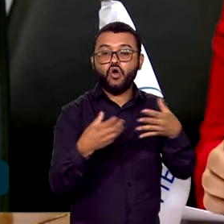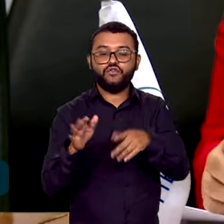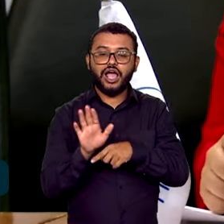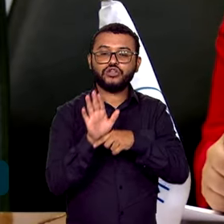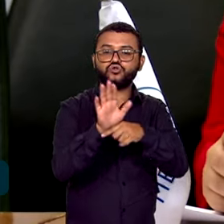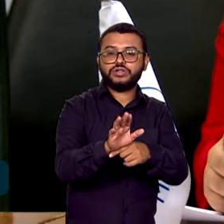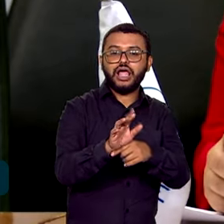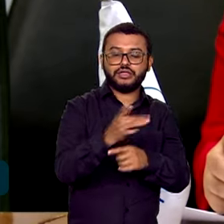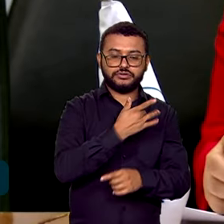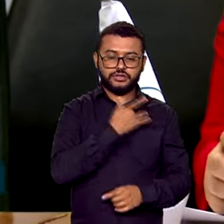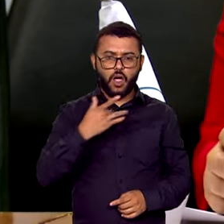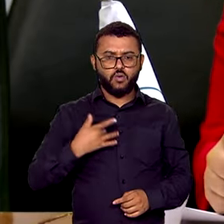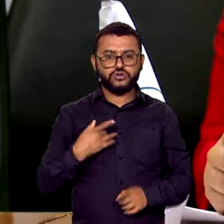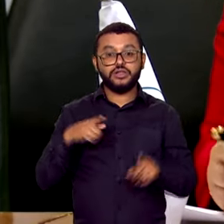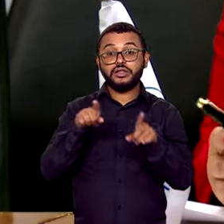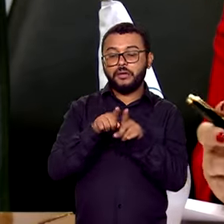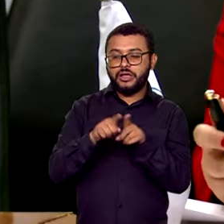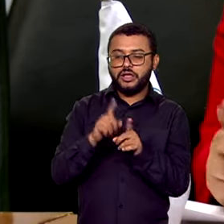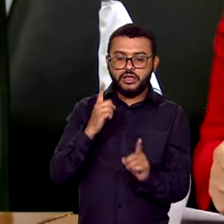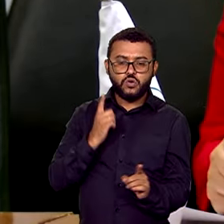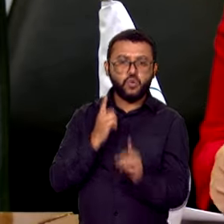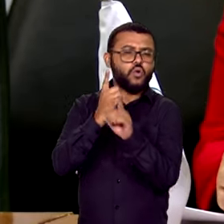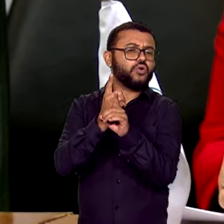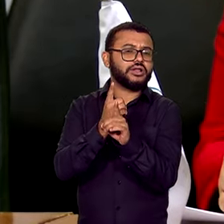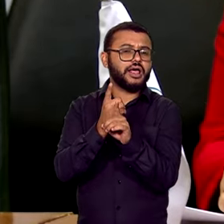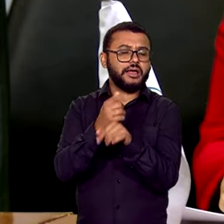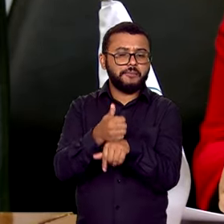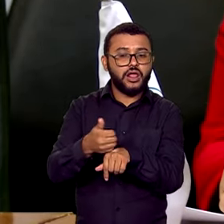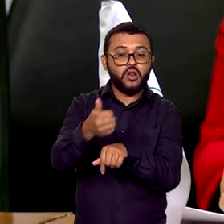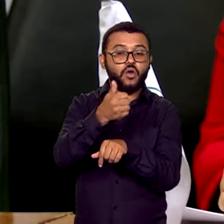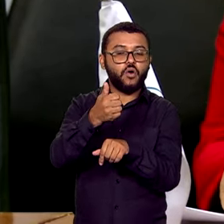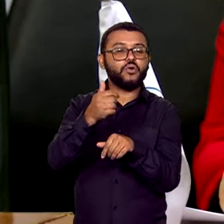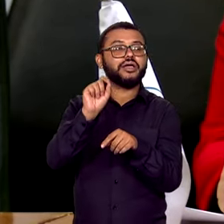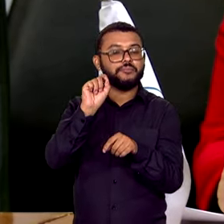saúde e como uma linha mestra geral da equidade em saúde.